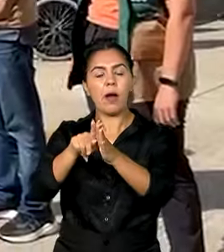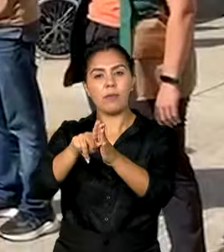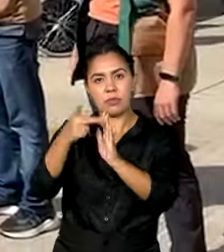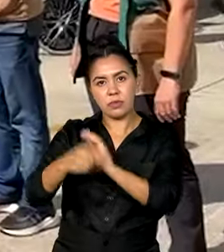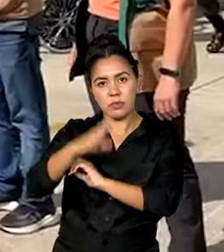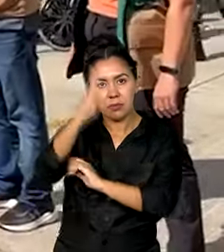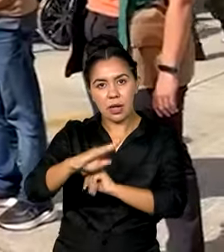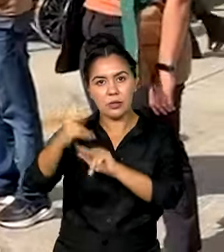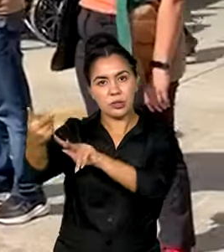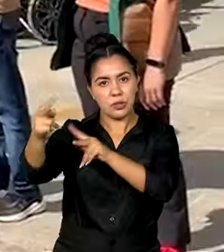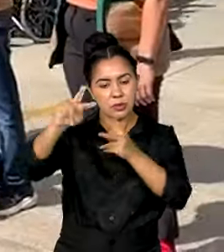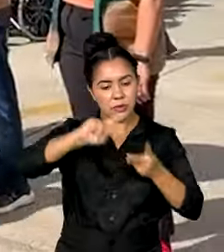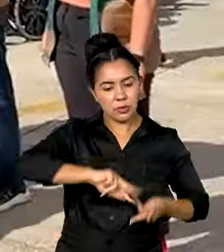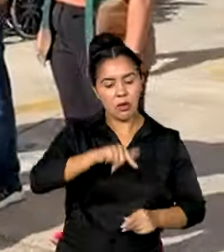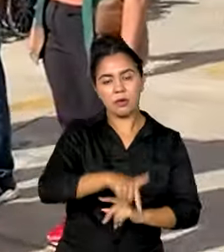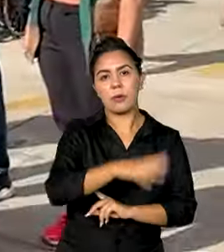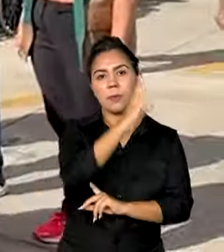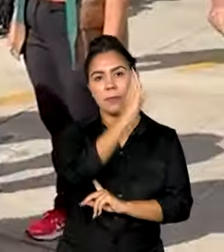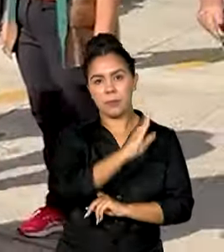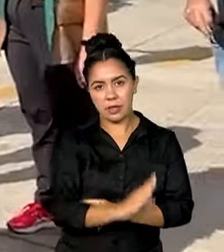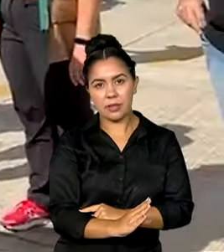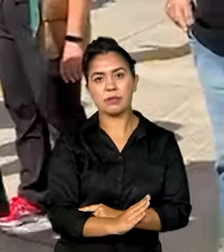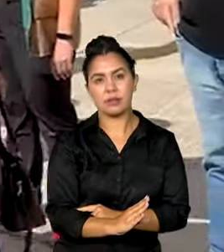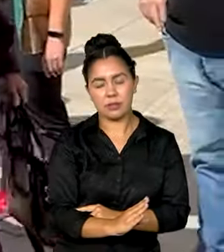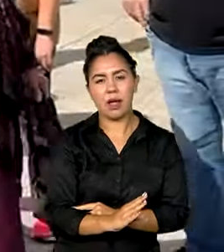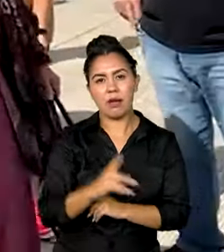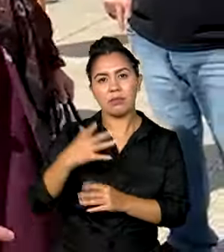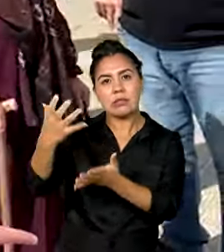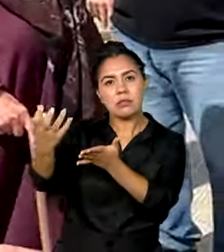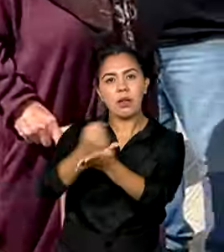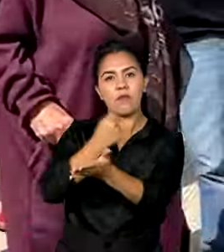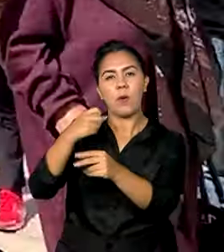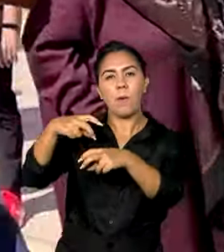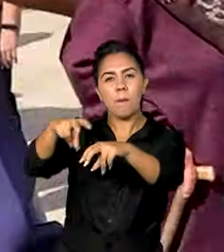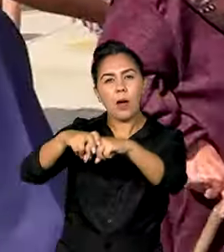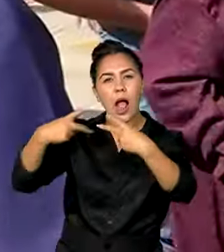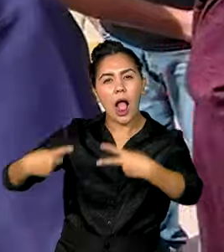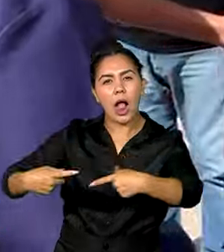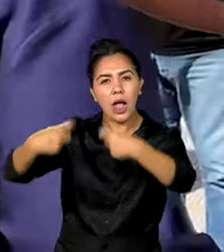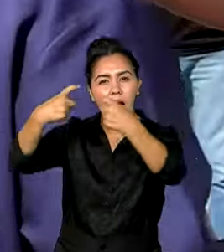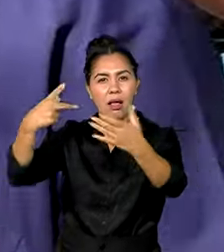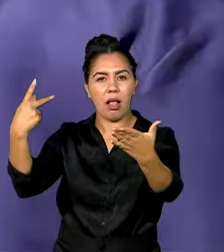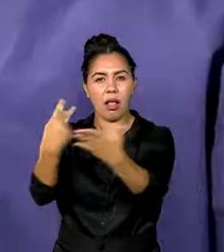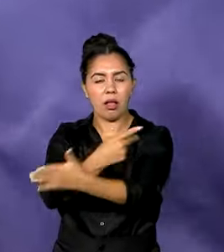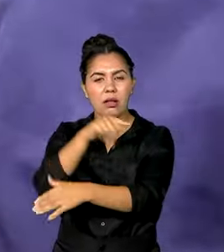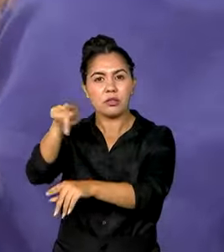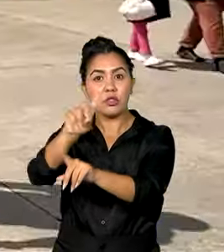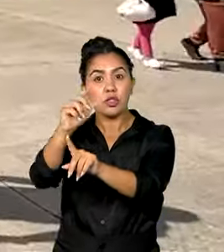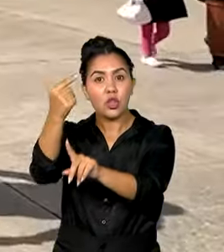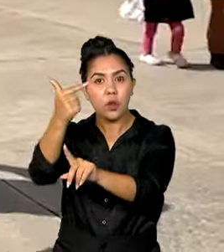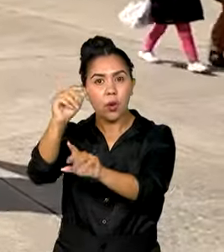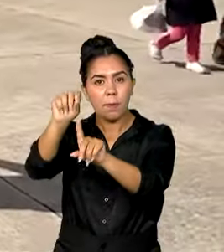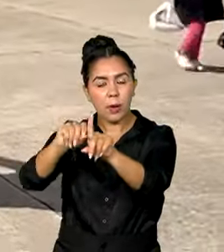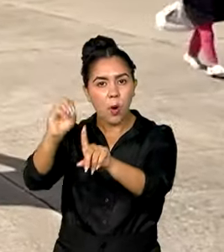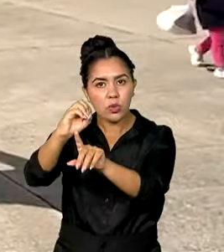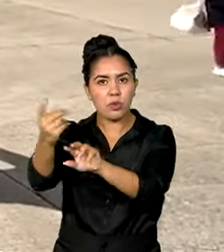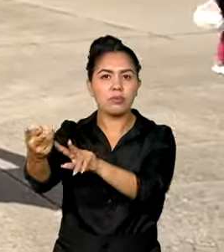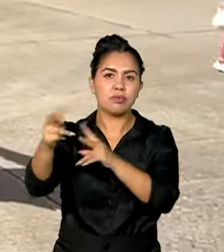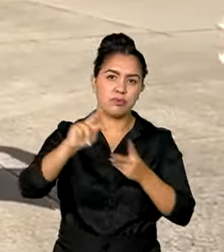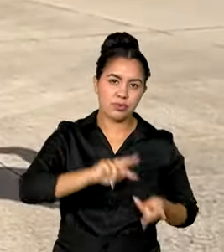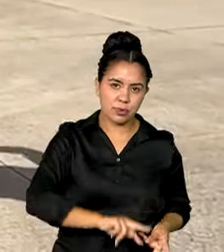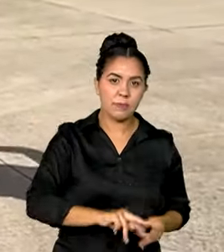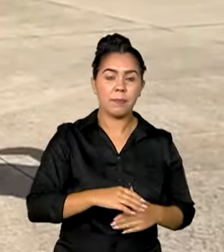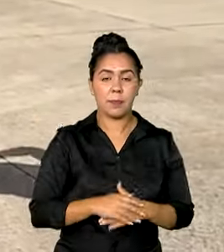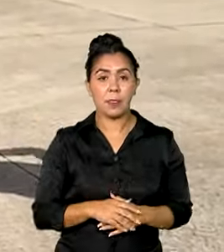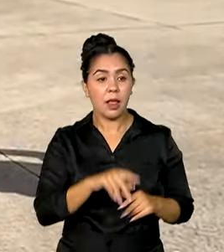animais de estimação, resgatados da zona de conflito no Oriente Médio desde o dia 2 de outubro. Quando chegam aqui, os